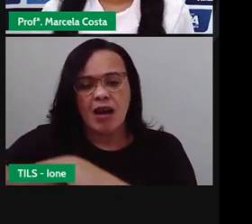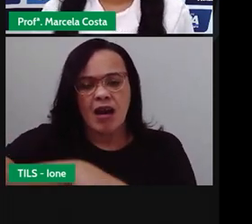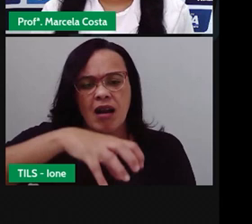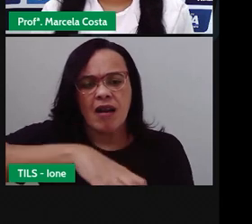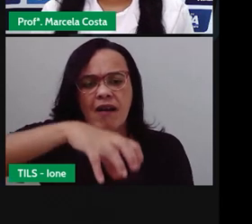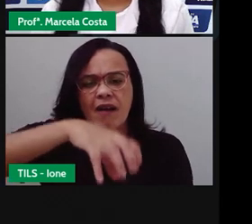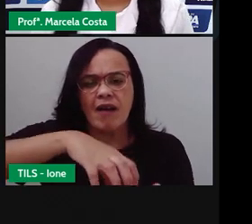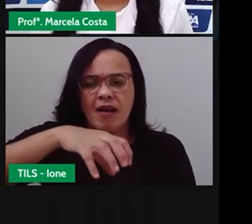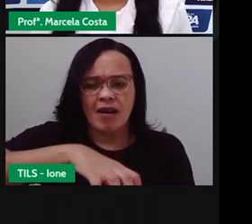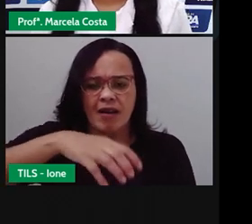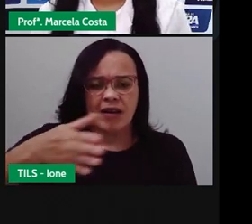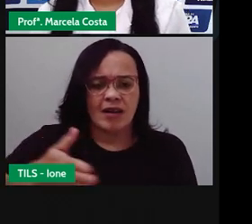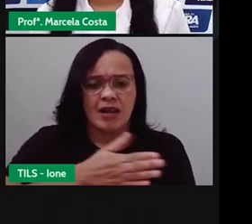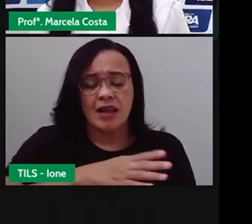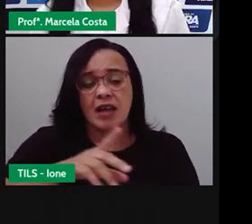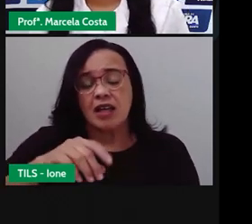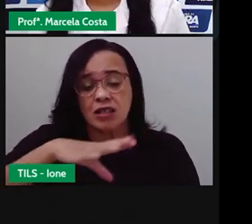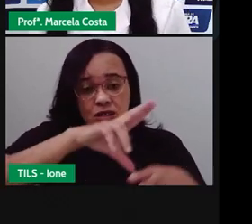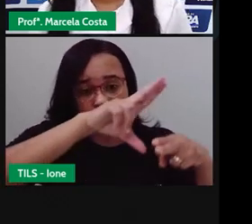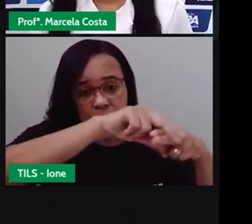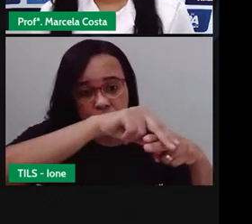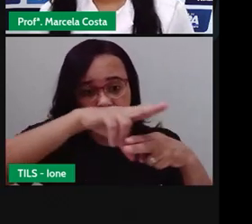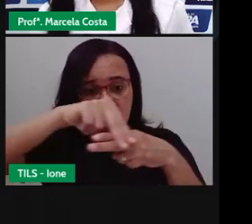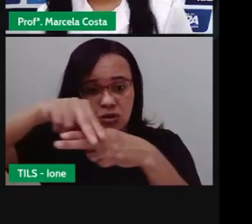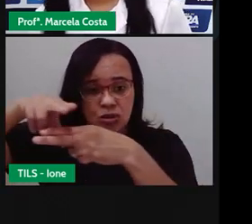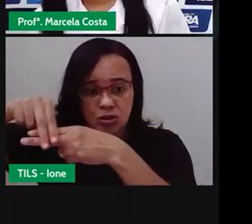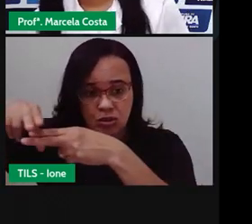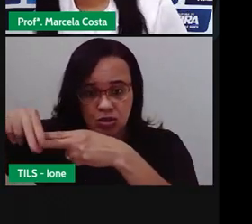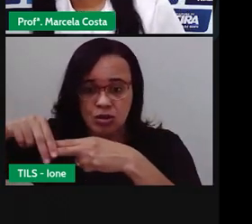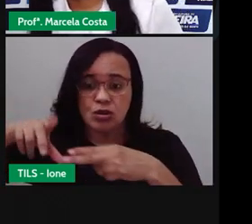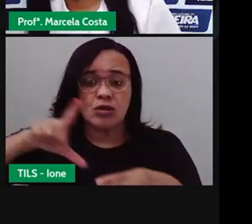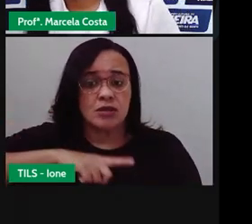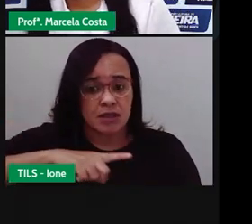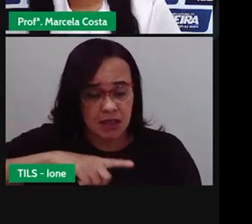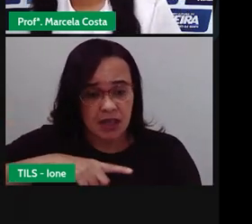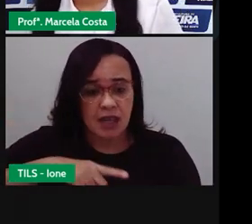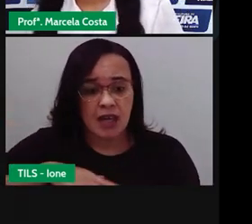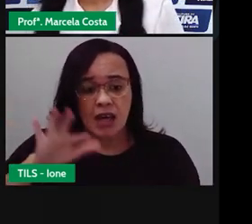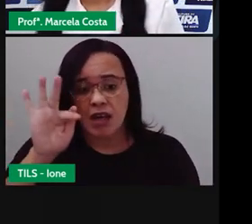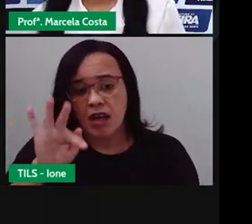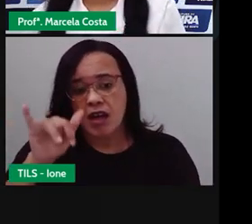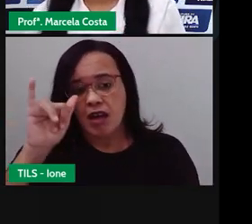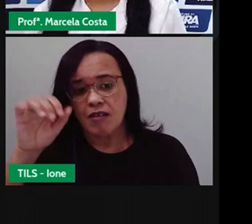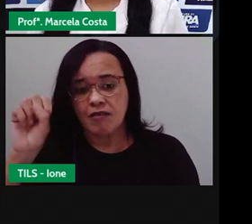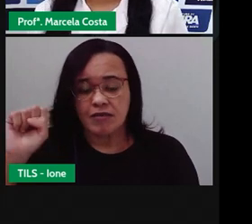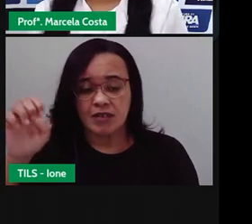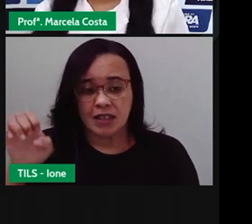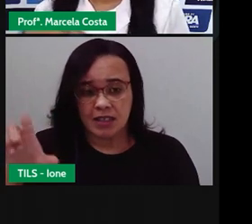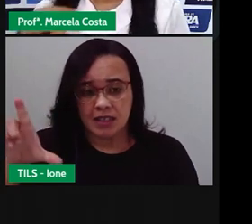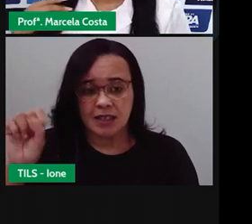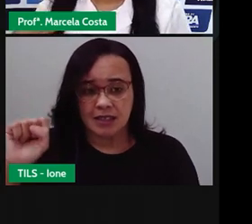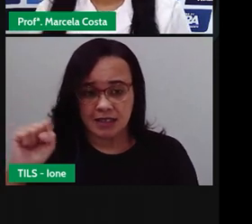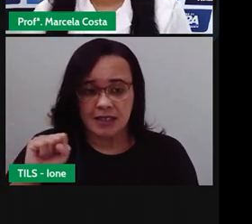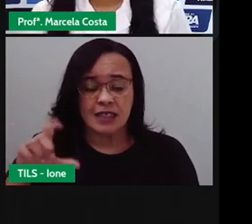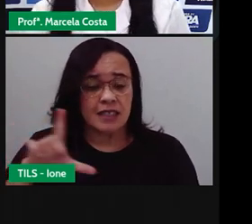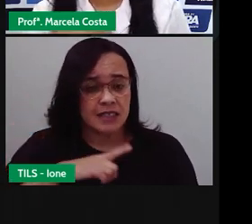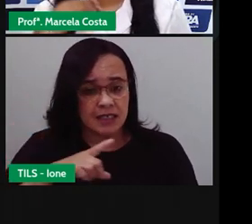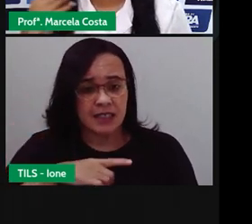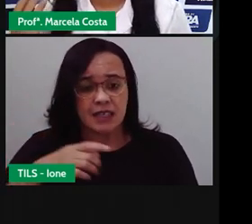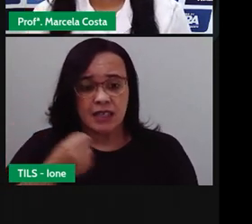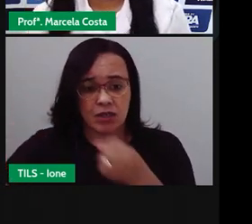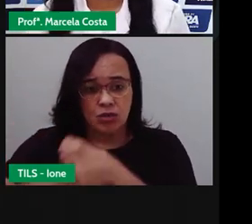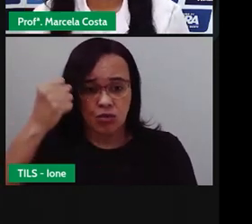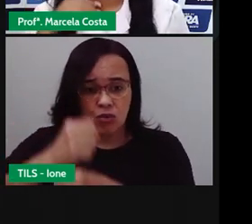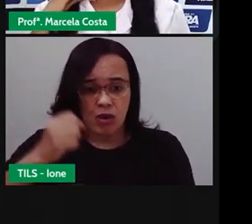feira literária de filha de Santana, que no ano passado, e esse ano, provavelmente, vai acontecer